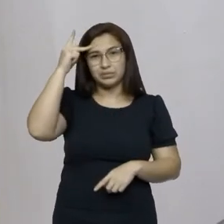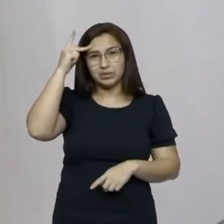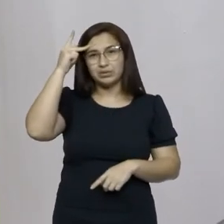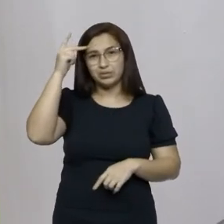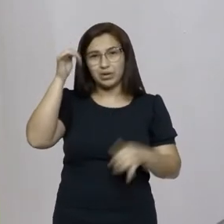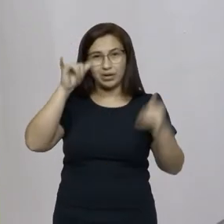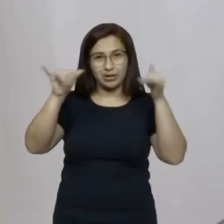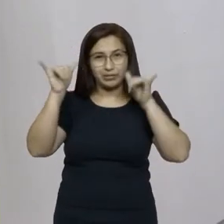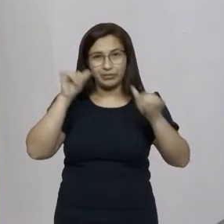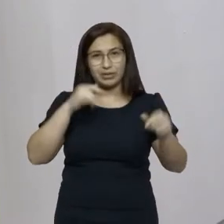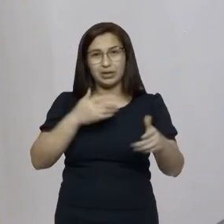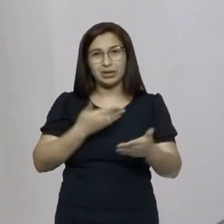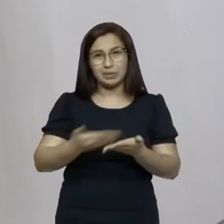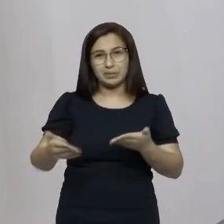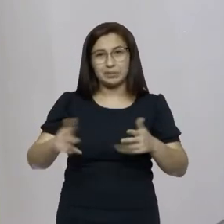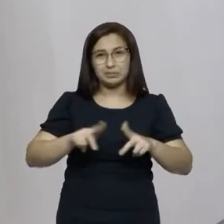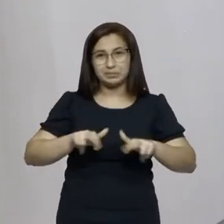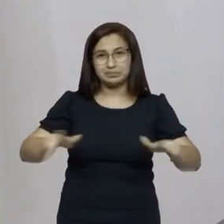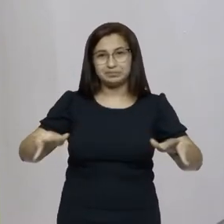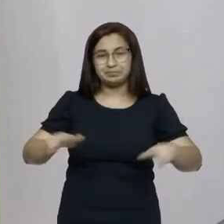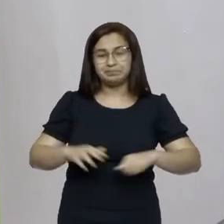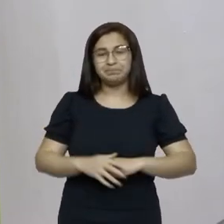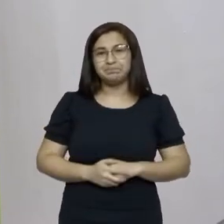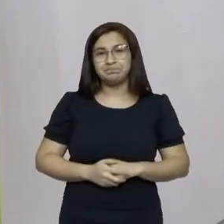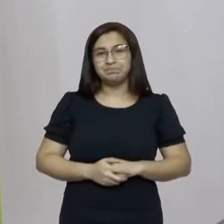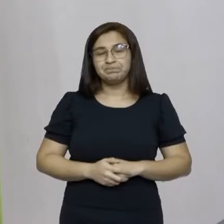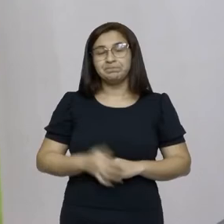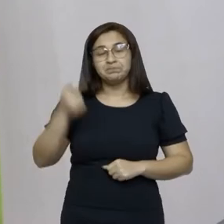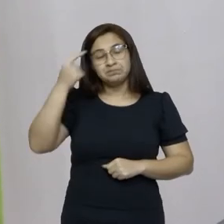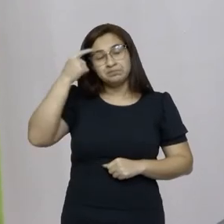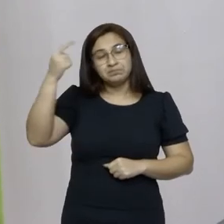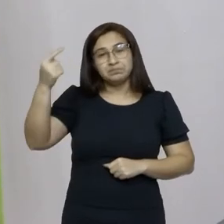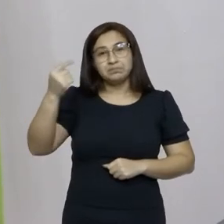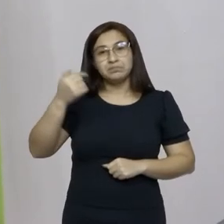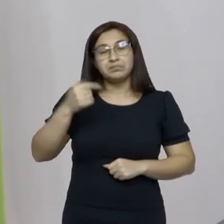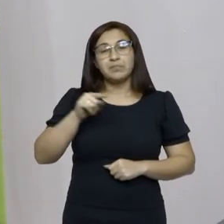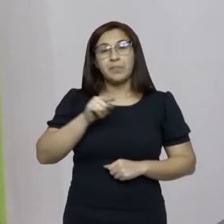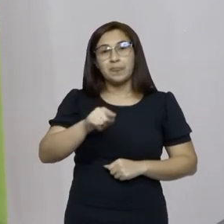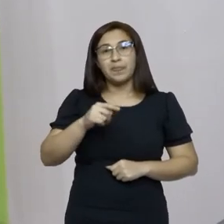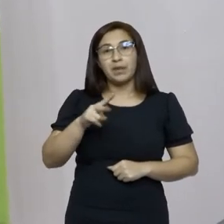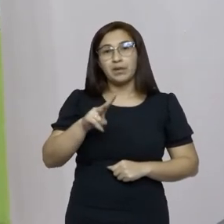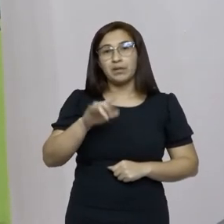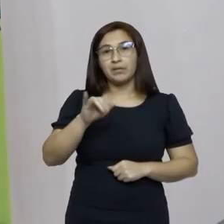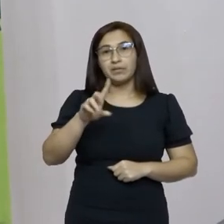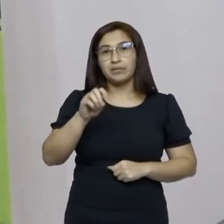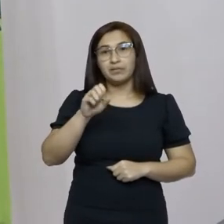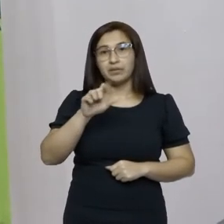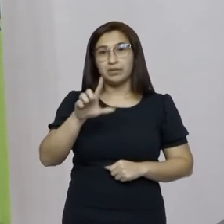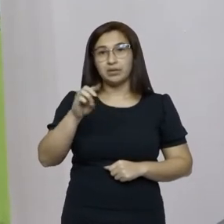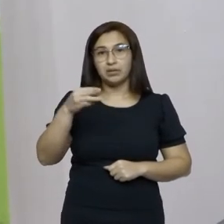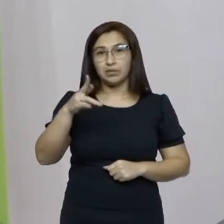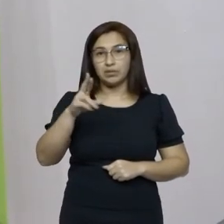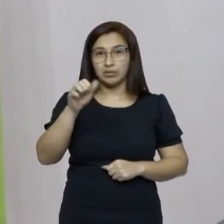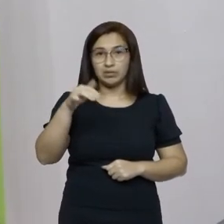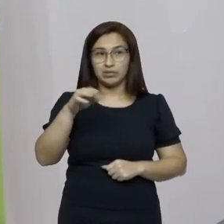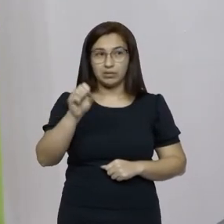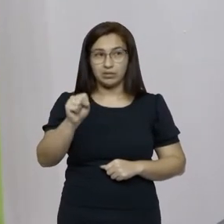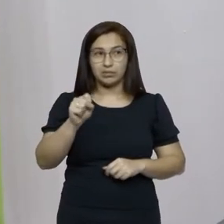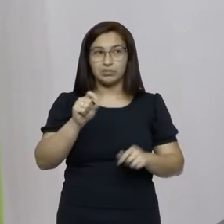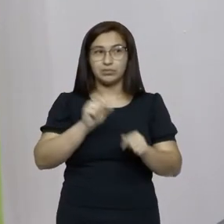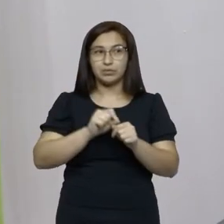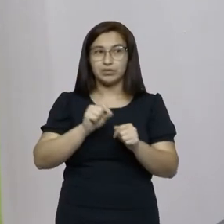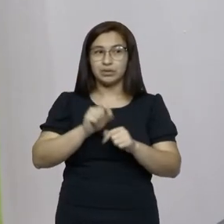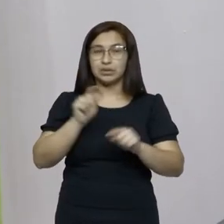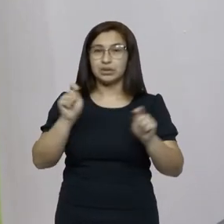queria lembrar que junto pediu a parte que se leva a vida a ramos que precisamos fazer o possível de melhorar